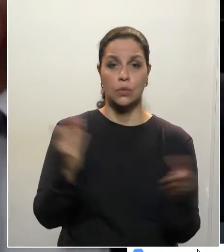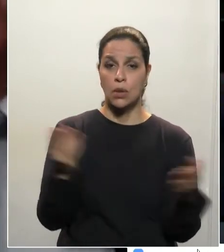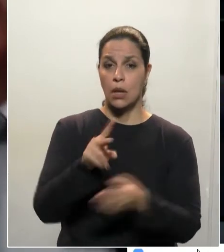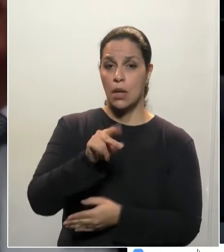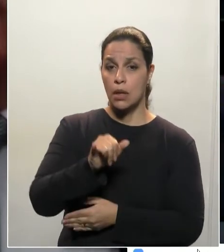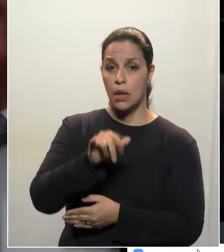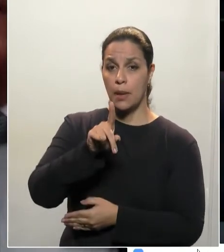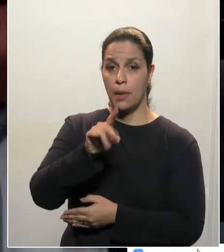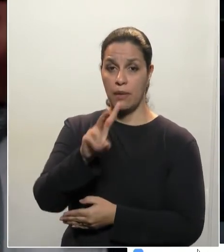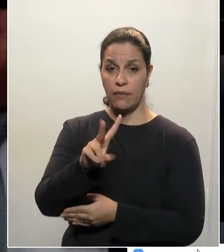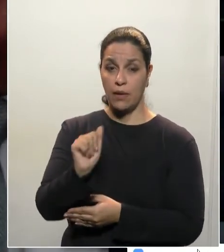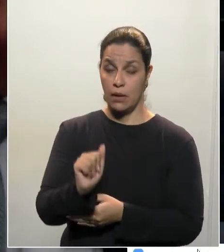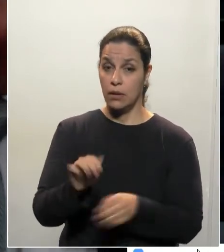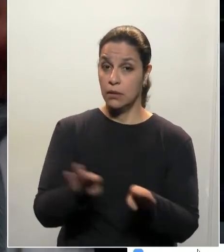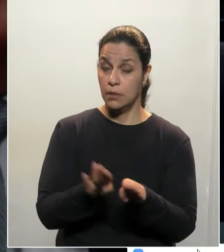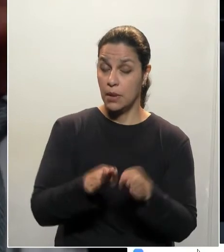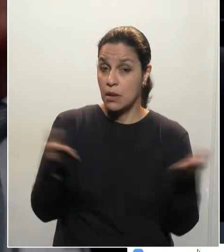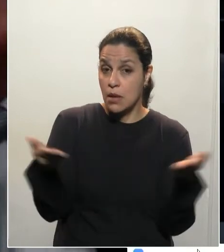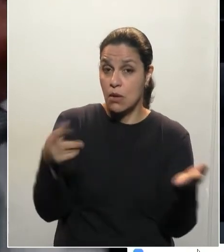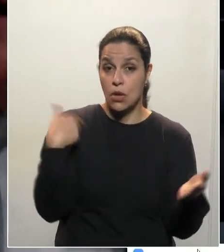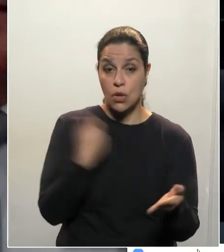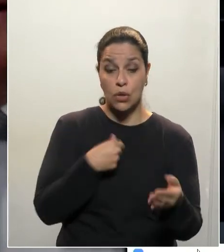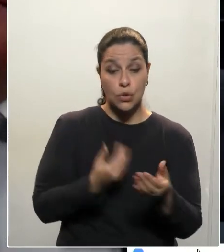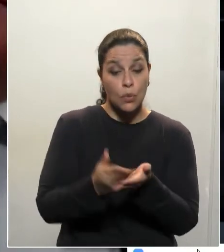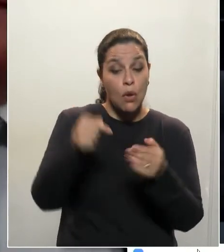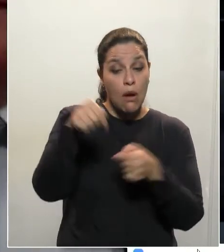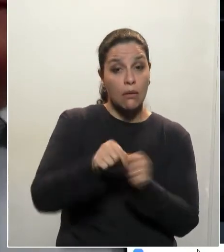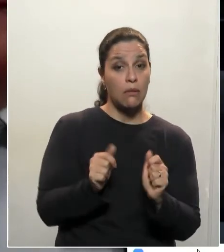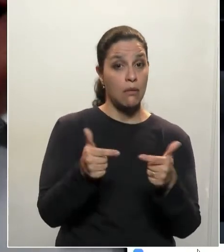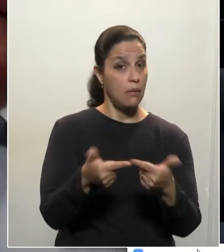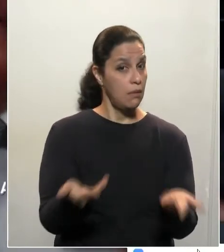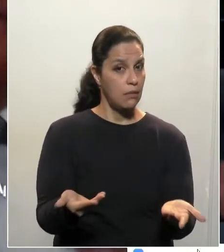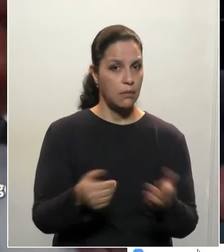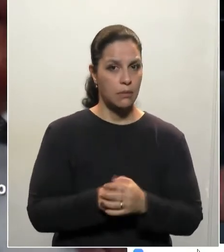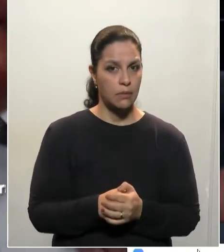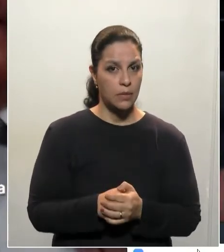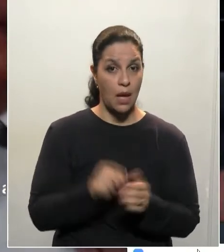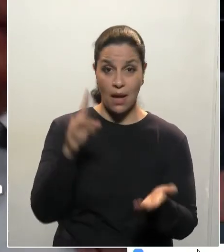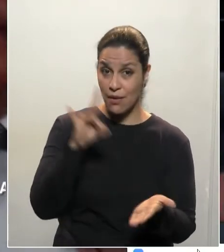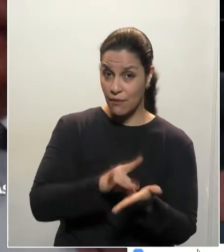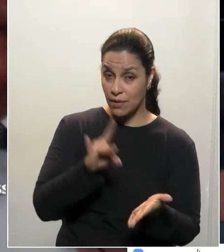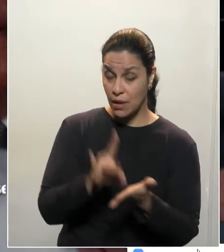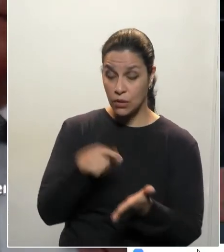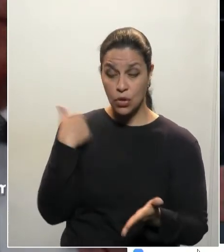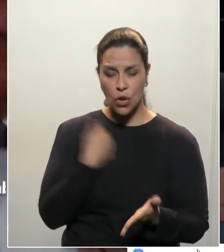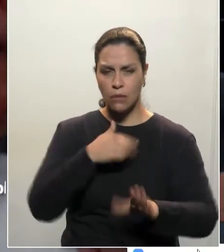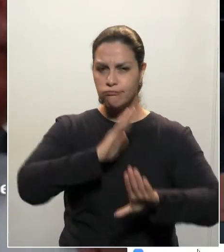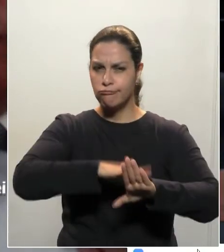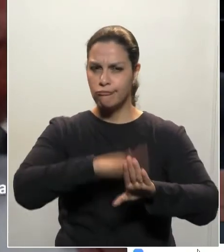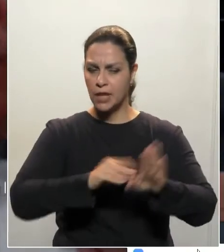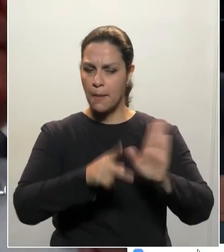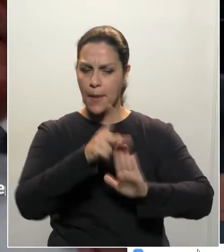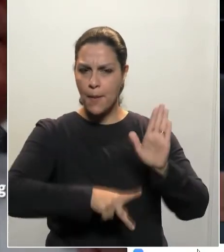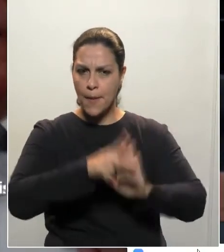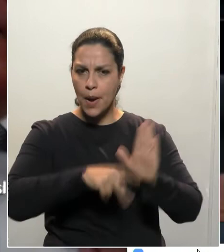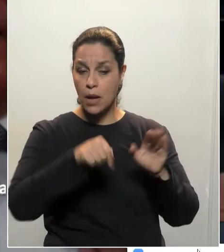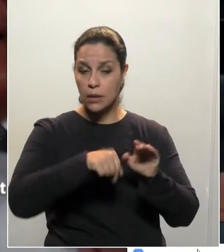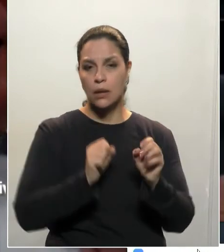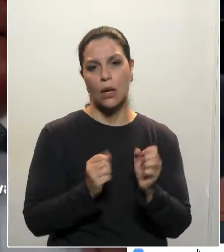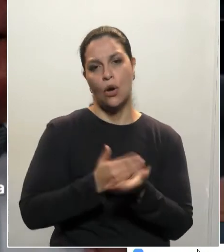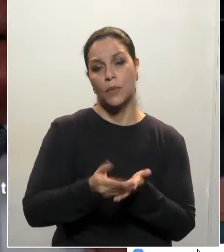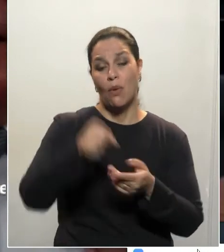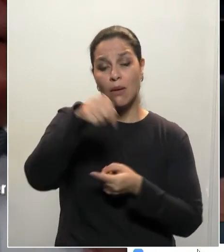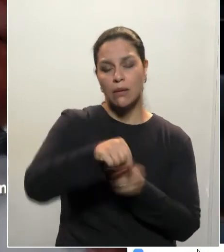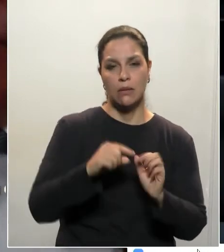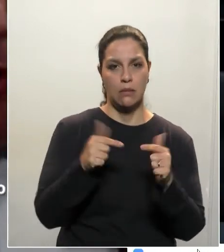projetos, presidente, que, aliás, nasceram aqui dentro da casa. A grande verdade é essa. Esse projeto, os dois nasceram